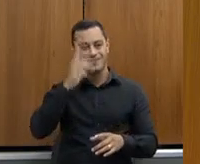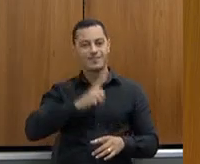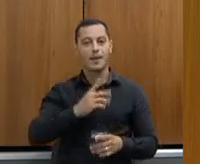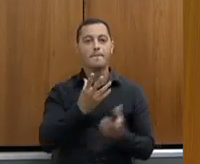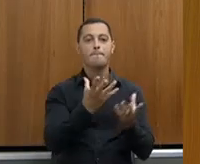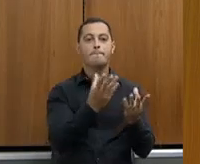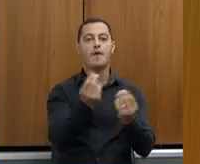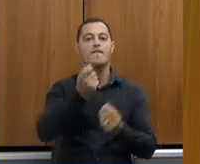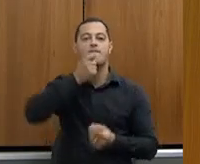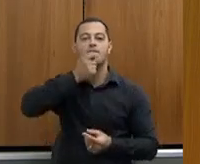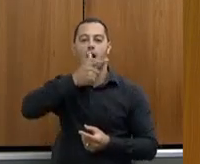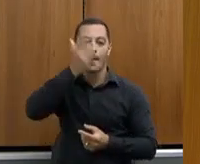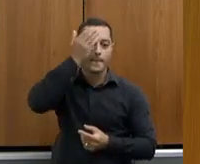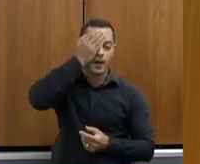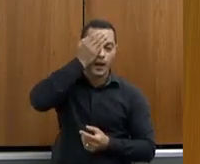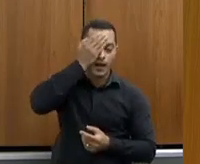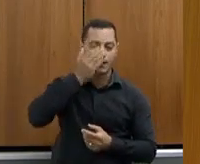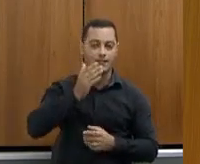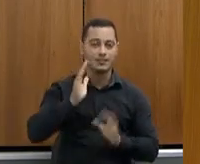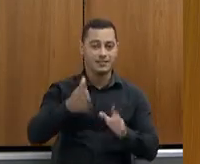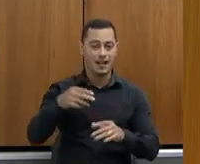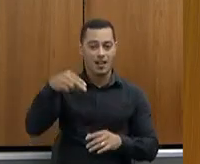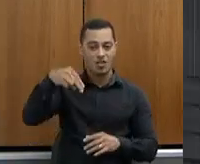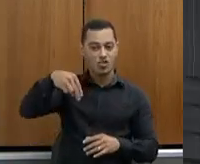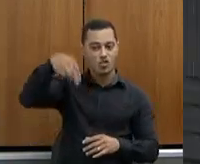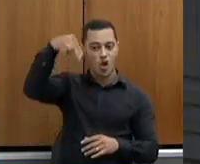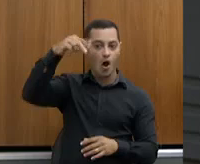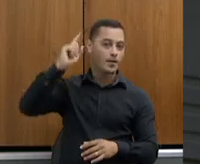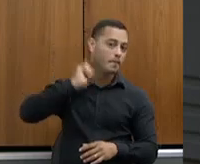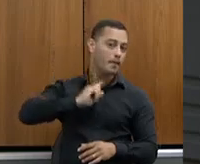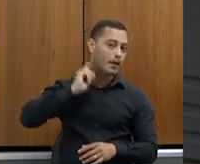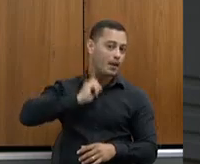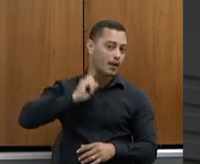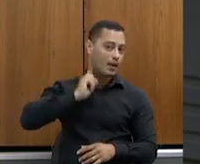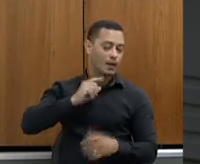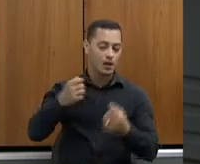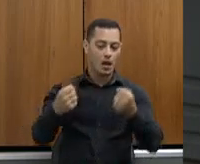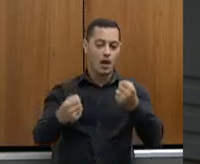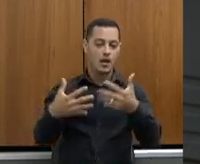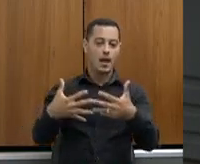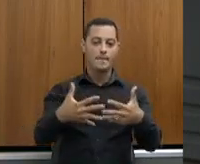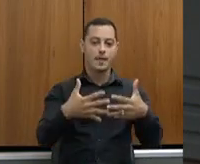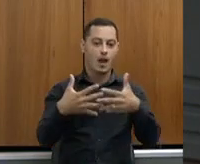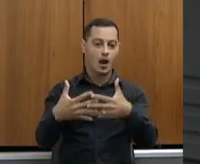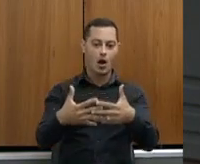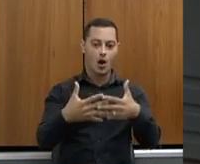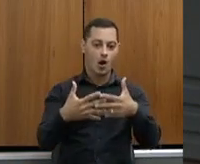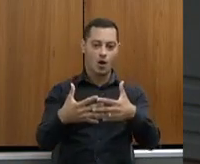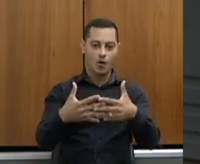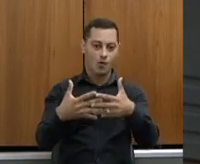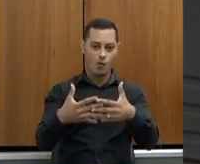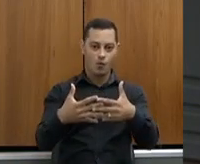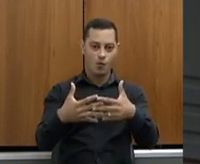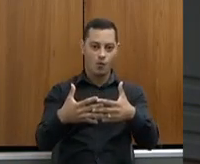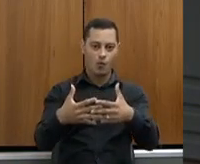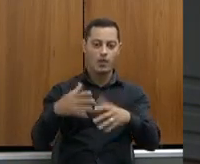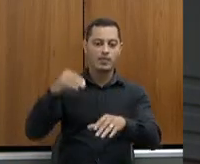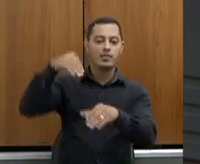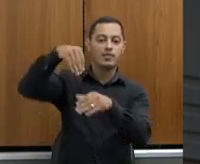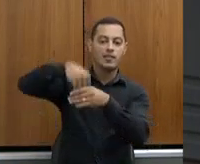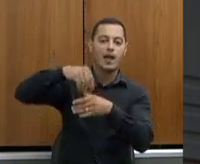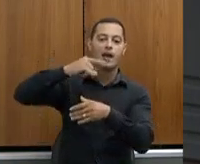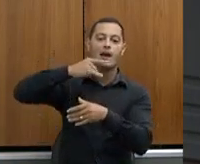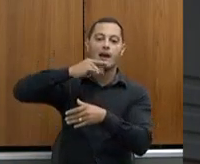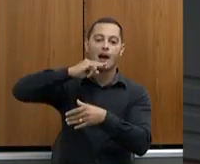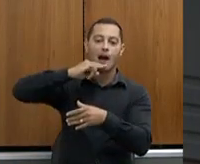Nós cansamos de pegar aqui, no norte de Minas, 20 mil litros de caminhão pipa com álcool, serragem e anilina para poder montar a cachaça.